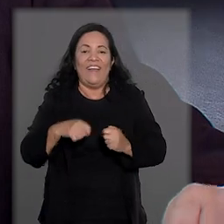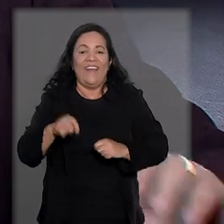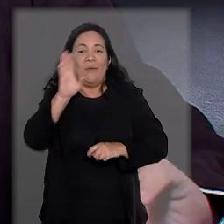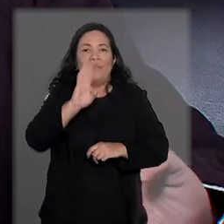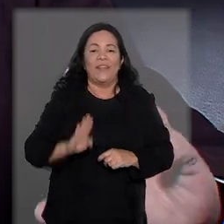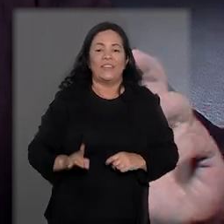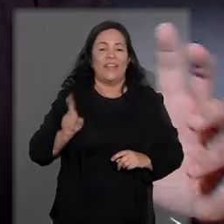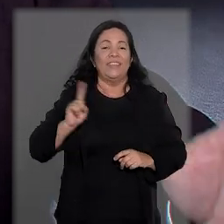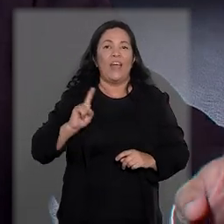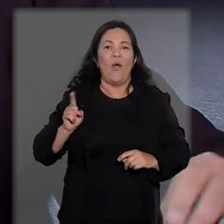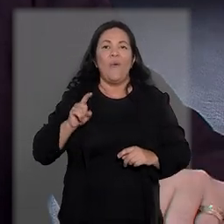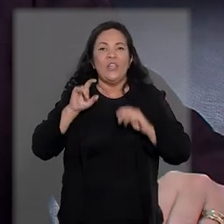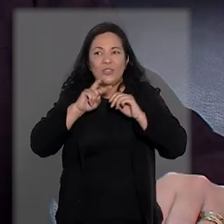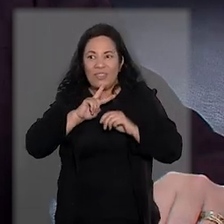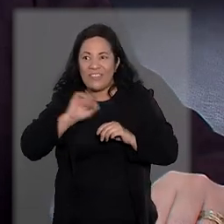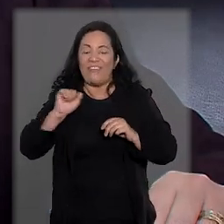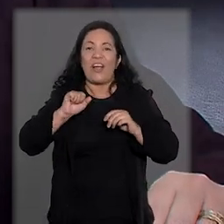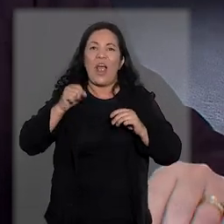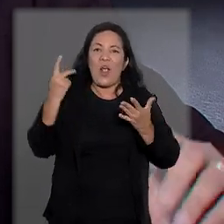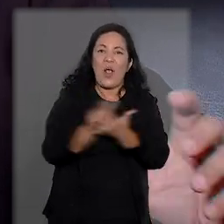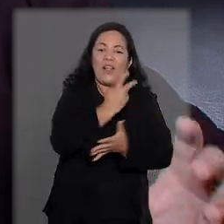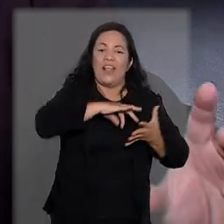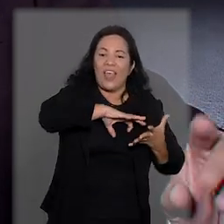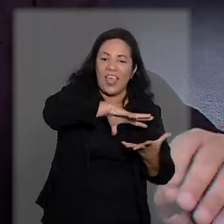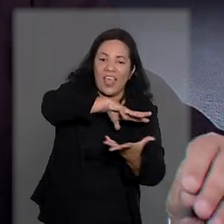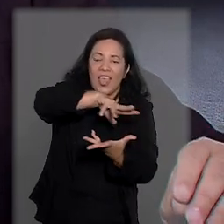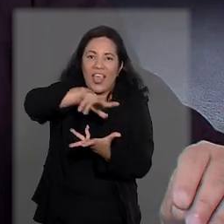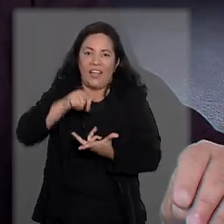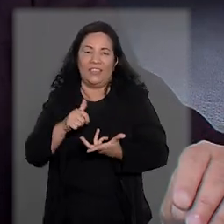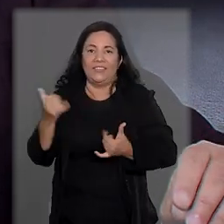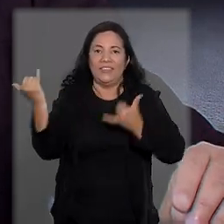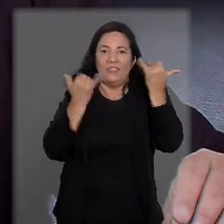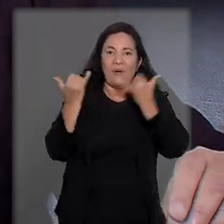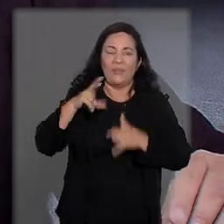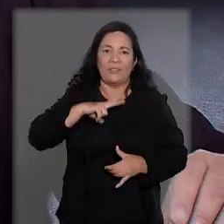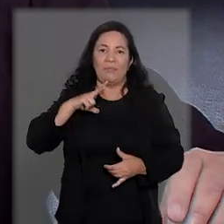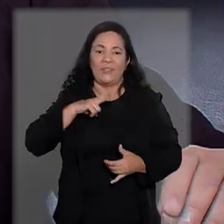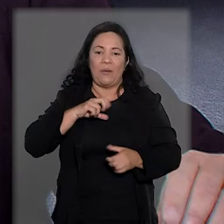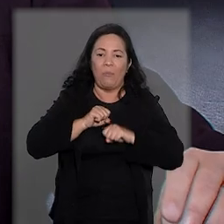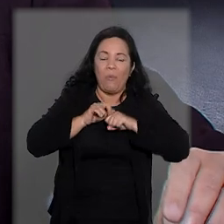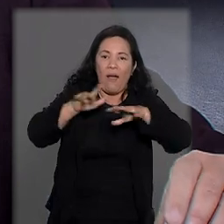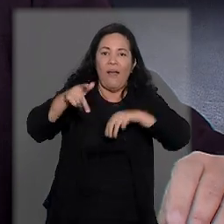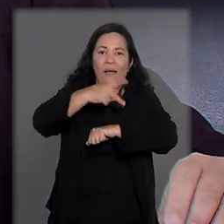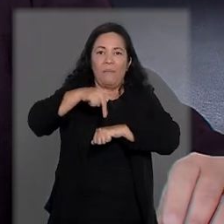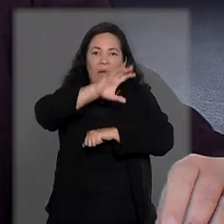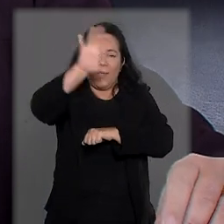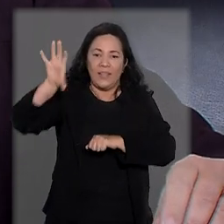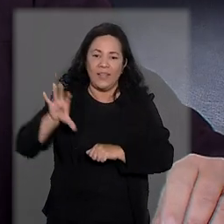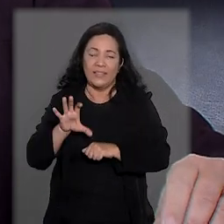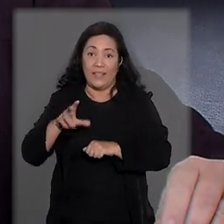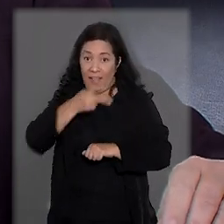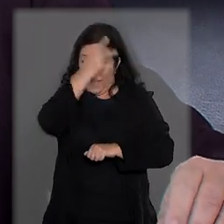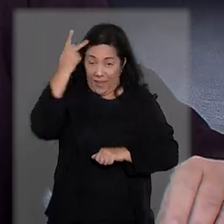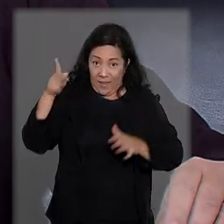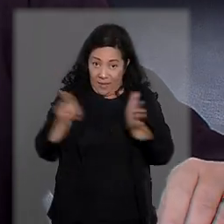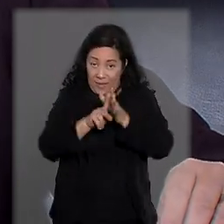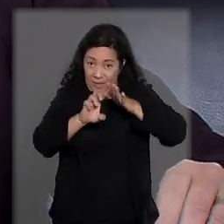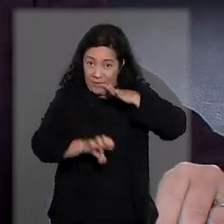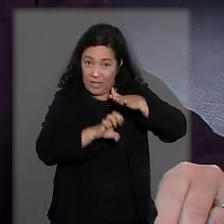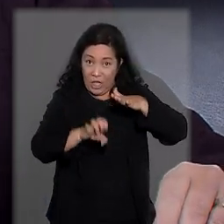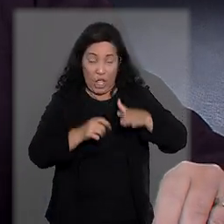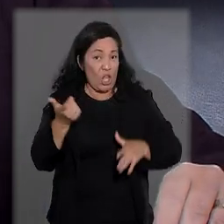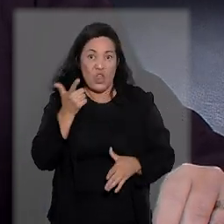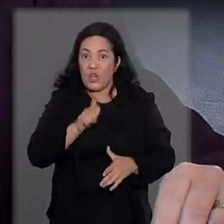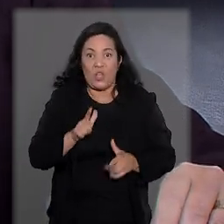legislação está graçando pelo mundo, com especificidades em cada país. Mas o empresário não consegue crescer, ele tende a